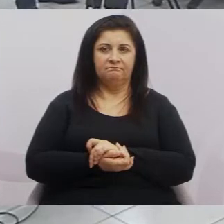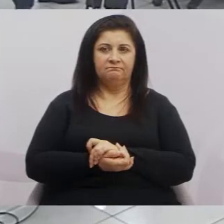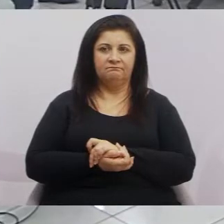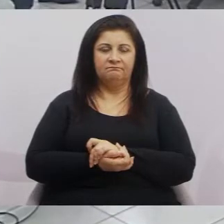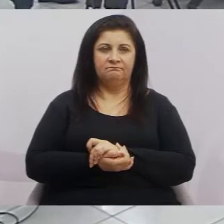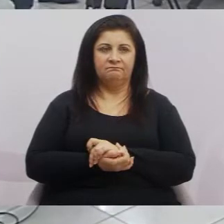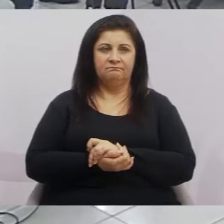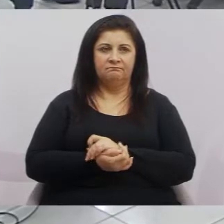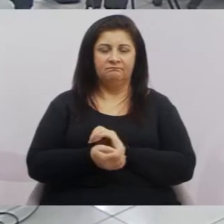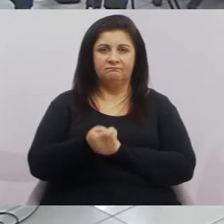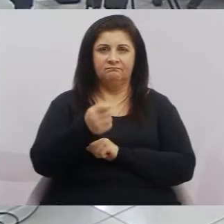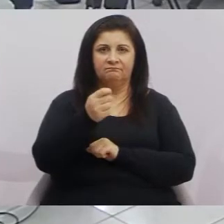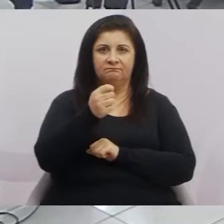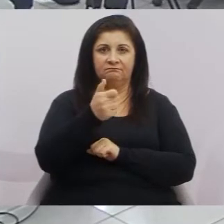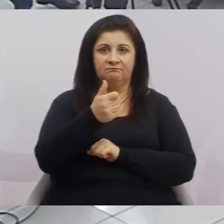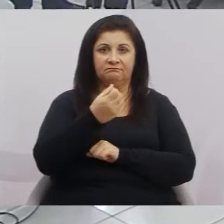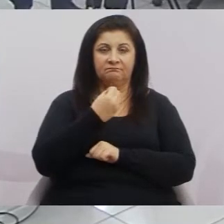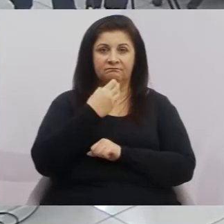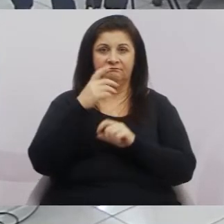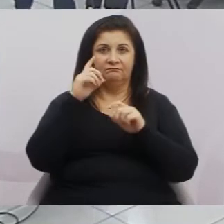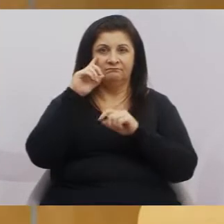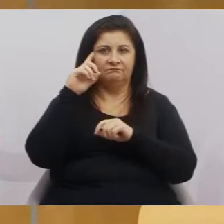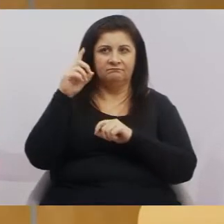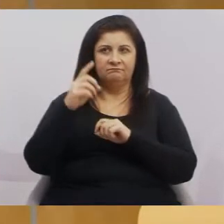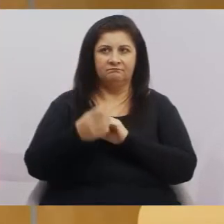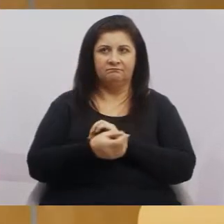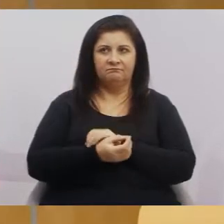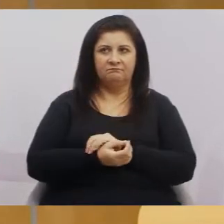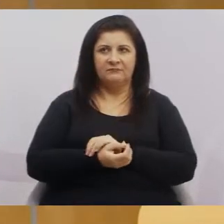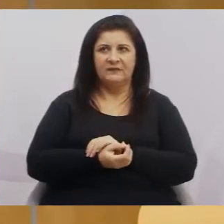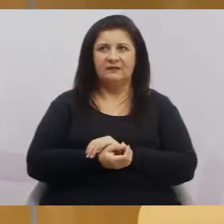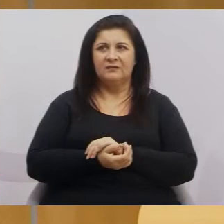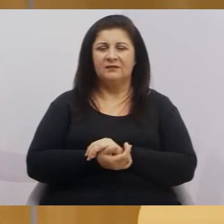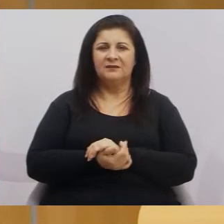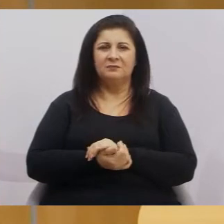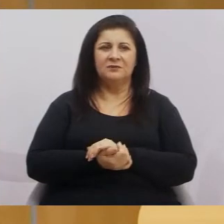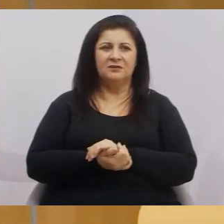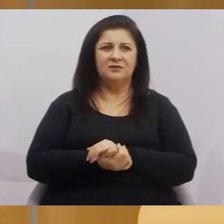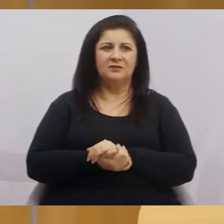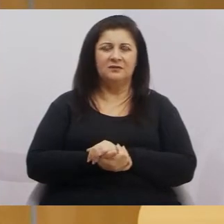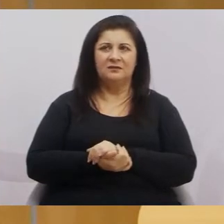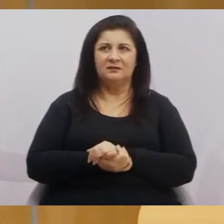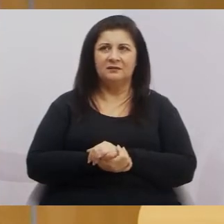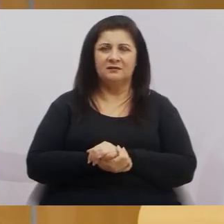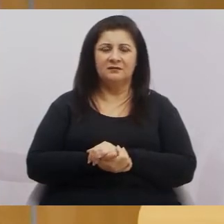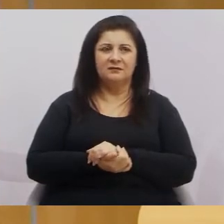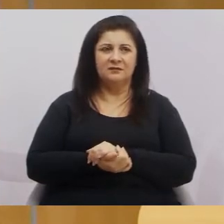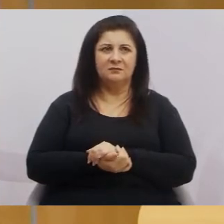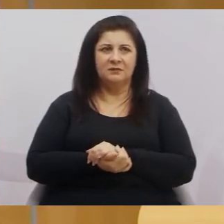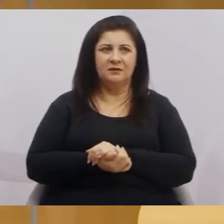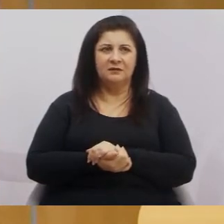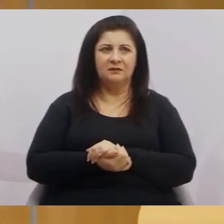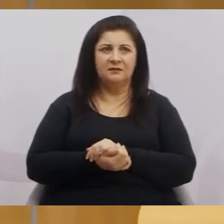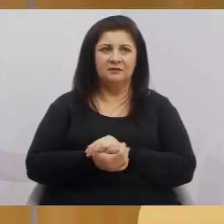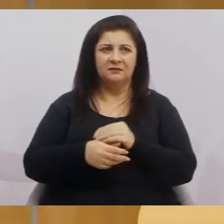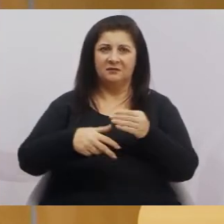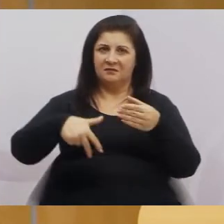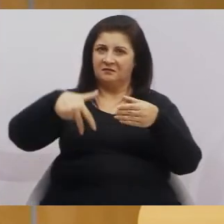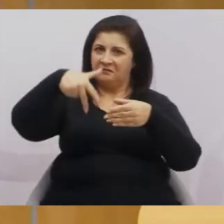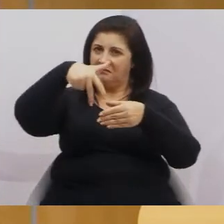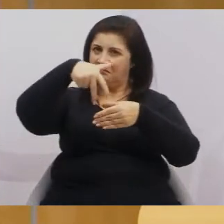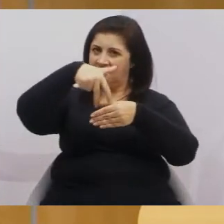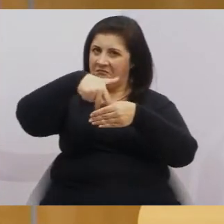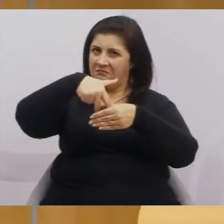Quase bom dia já, né? E depois da fala do vereador Valmir, fica difícil a gente subir aqui. Falou bonito hoje,